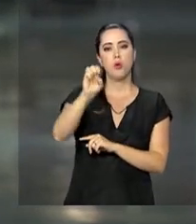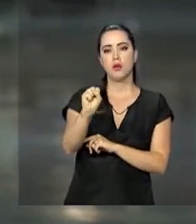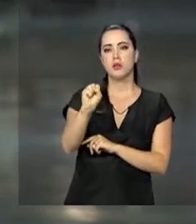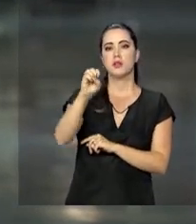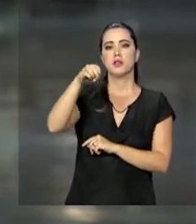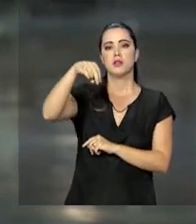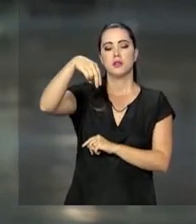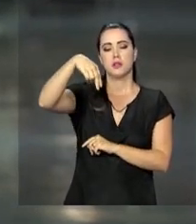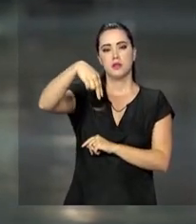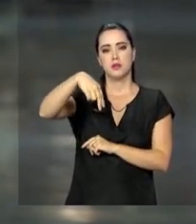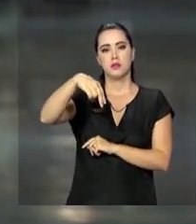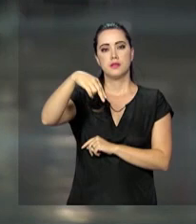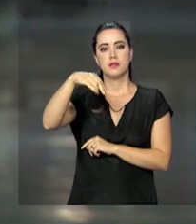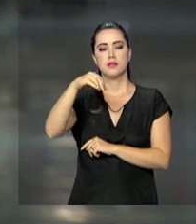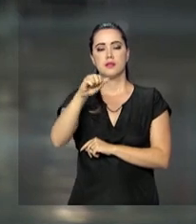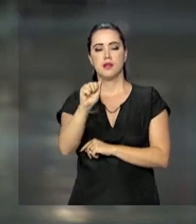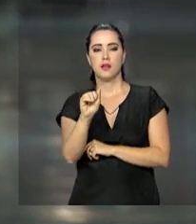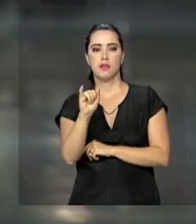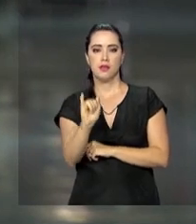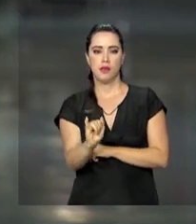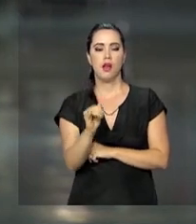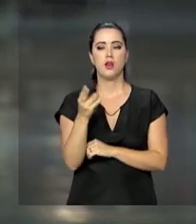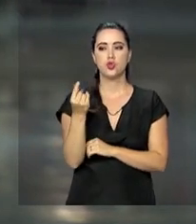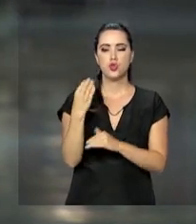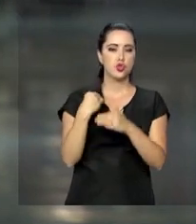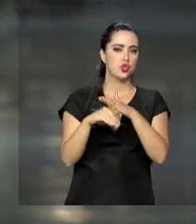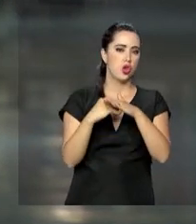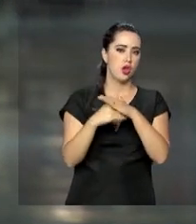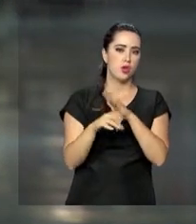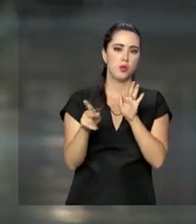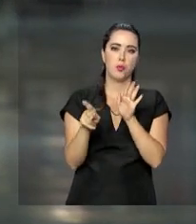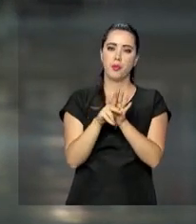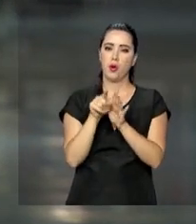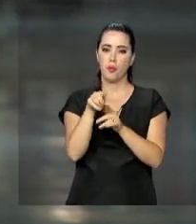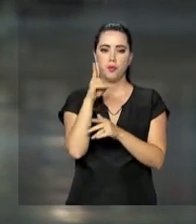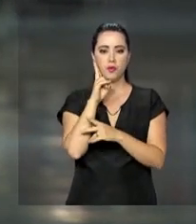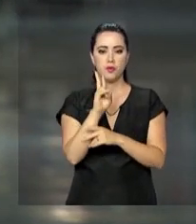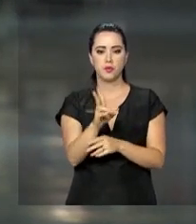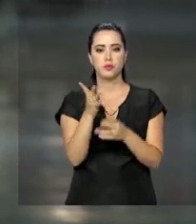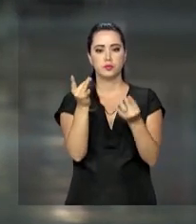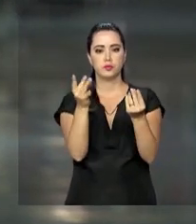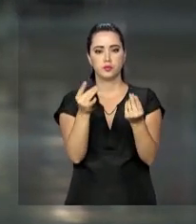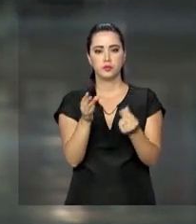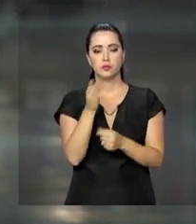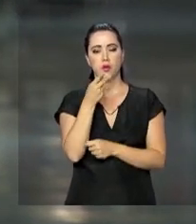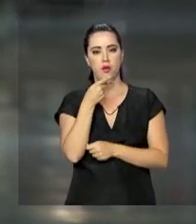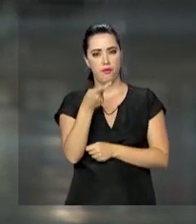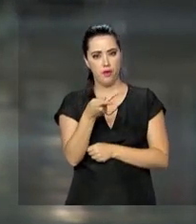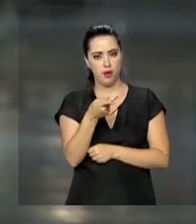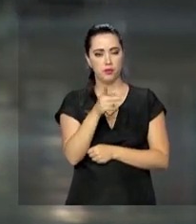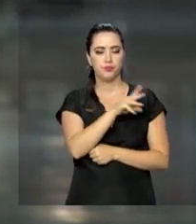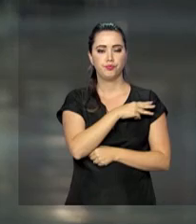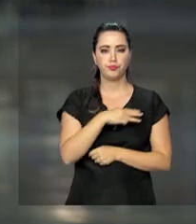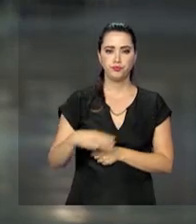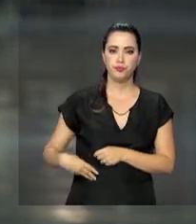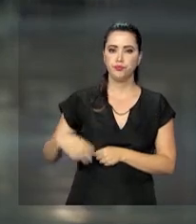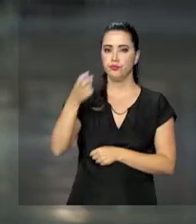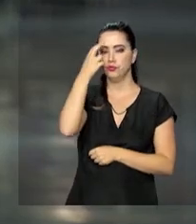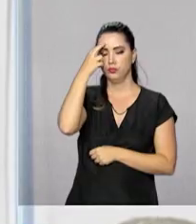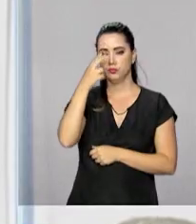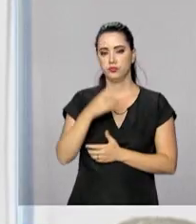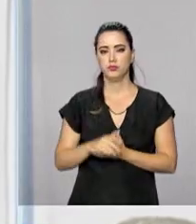terá uma fonte de recursos específica. Roberto, vamos ouvir então um trechinho do discurso do ministro da Cultura.